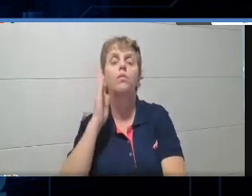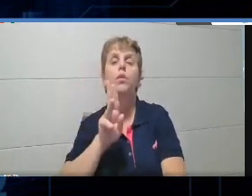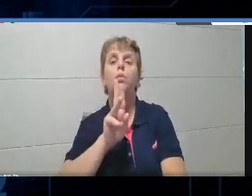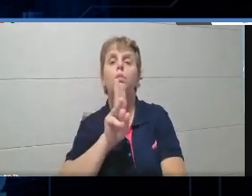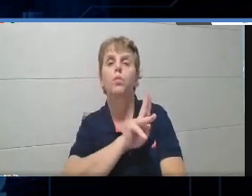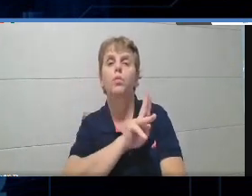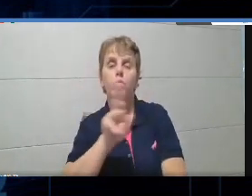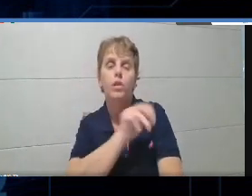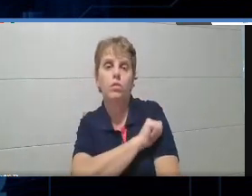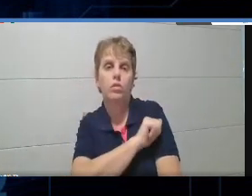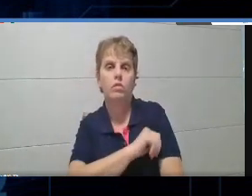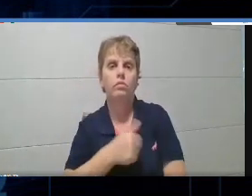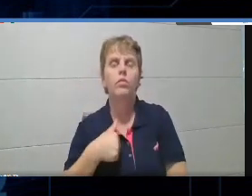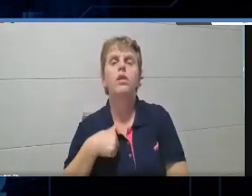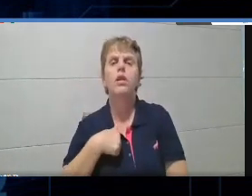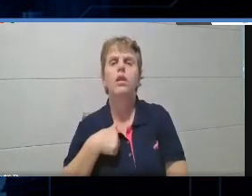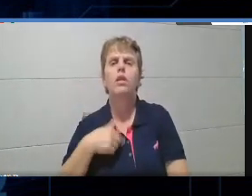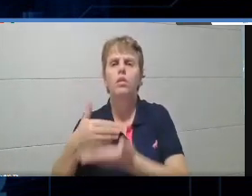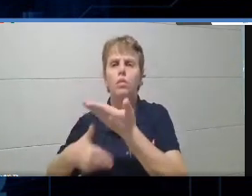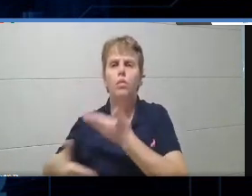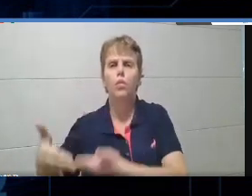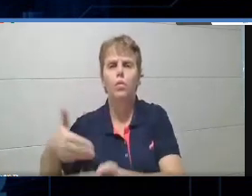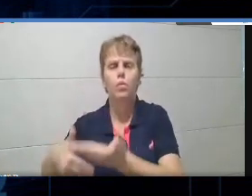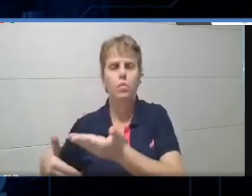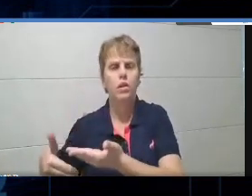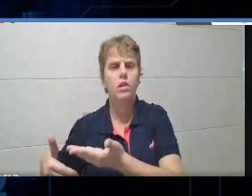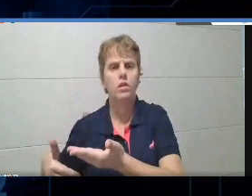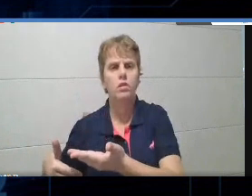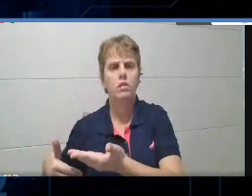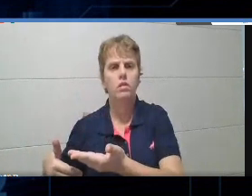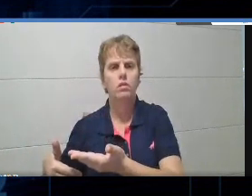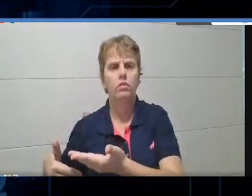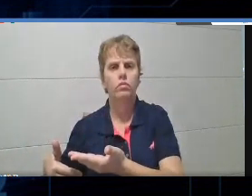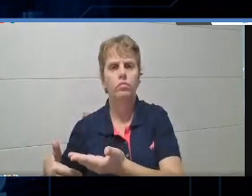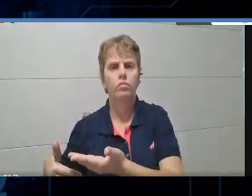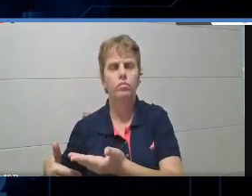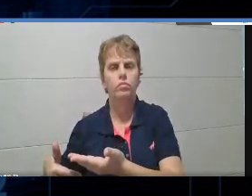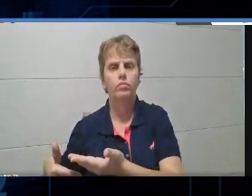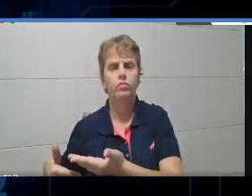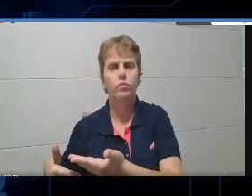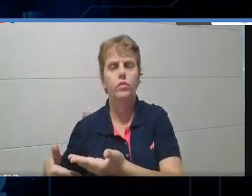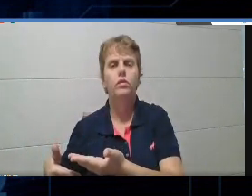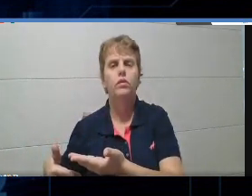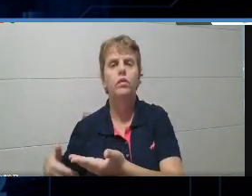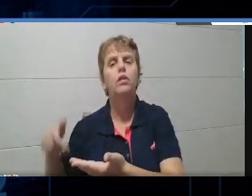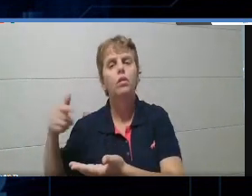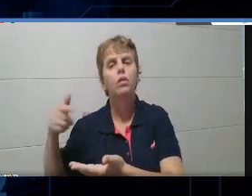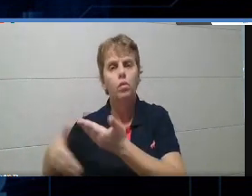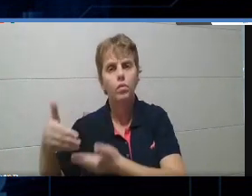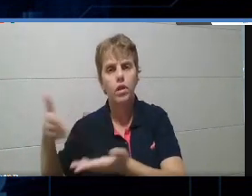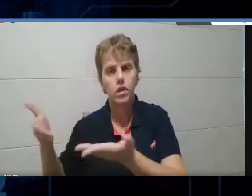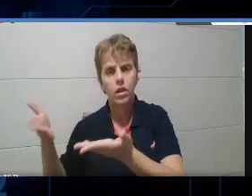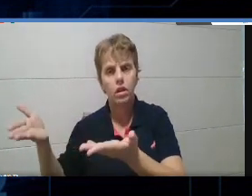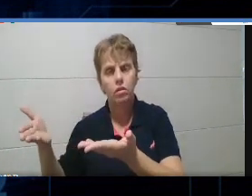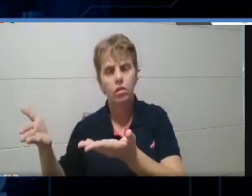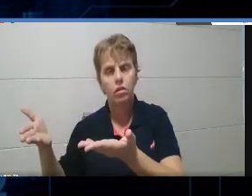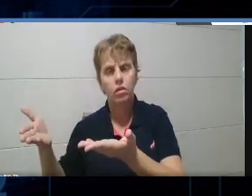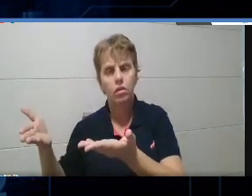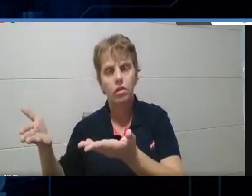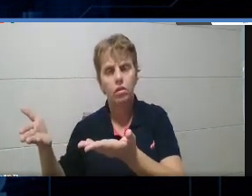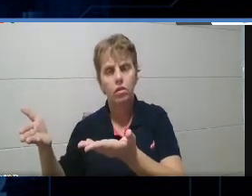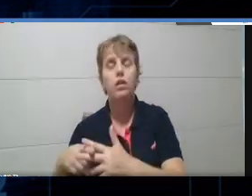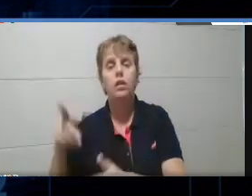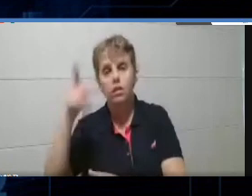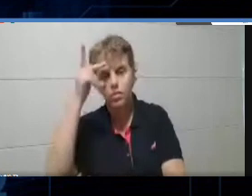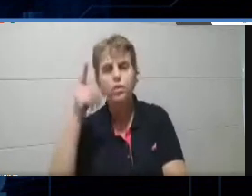Então, por exemplo, eu compartilhei um, criei um quiz e deixei ele de forma compartilhada aqui na ferramenta. As pessoas vão poder